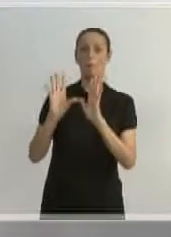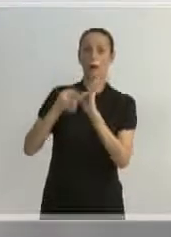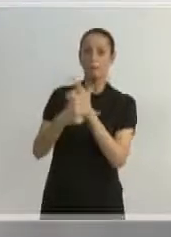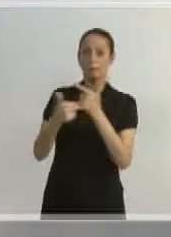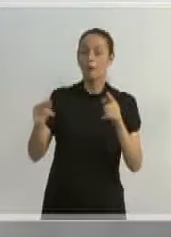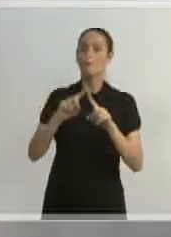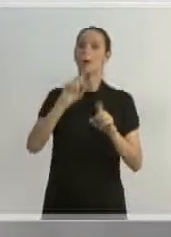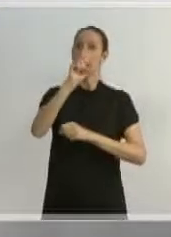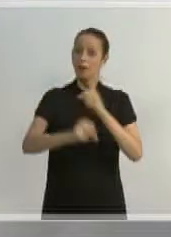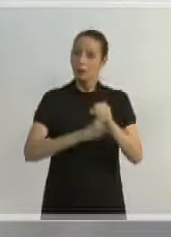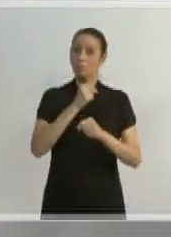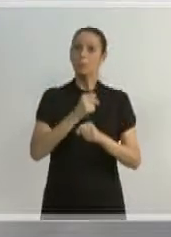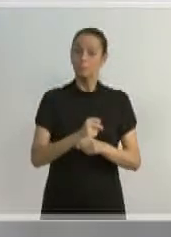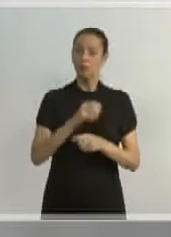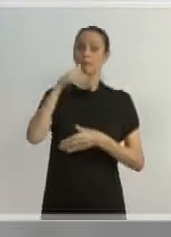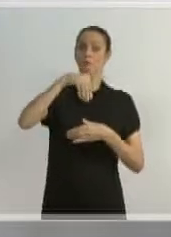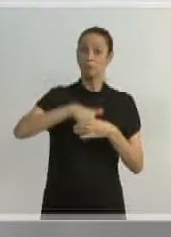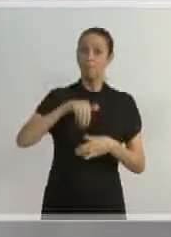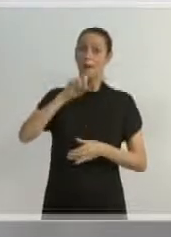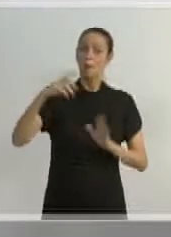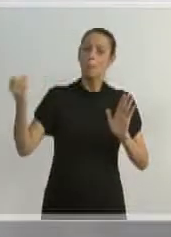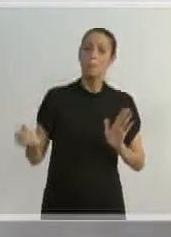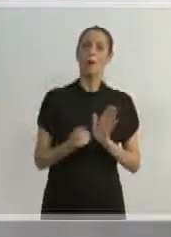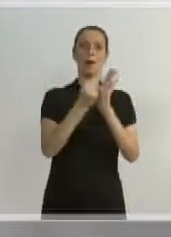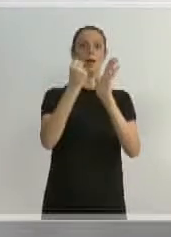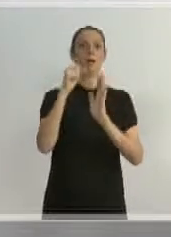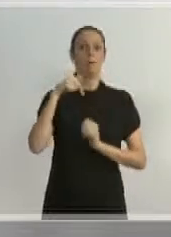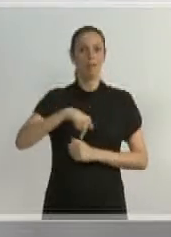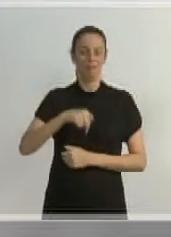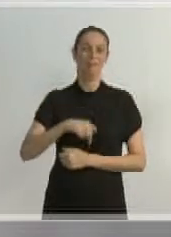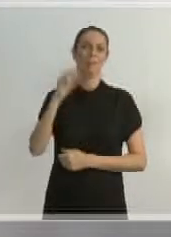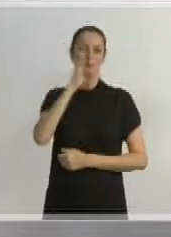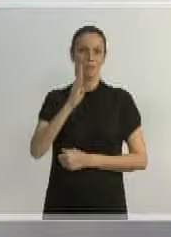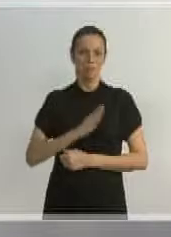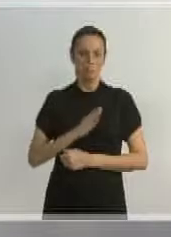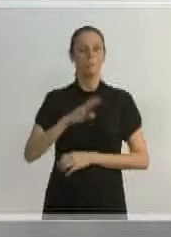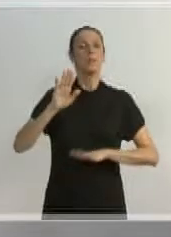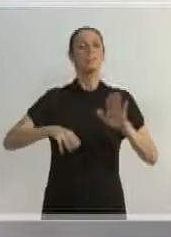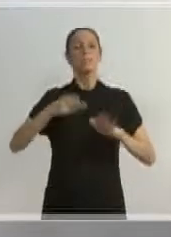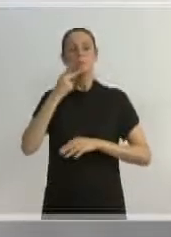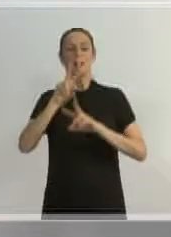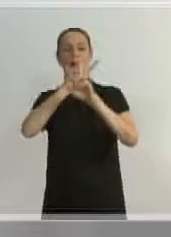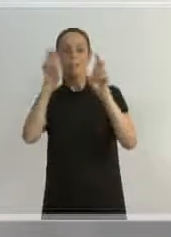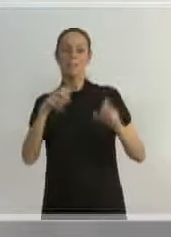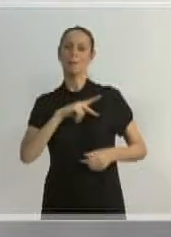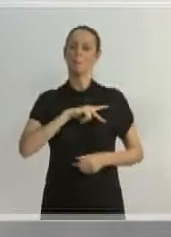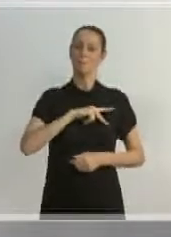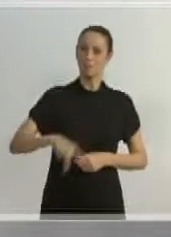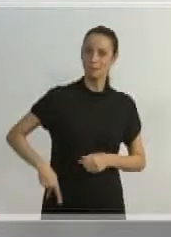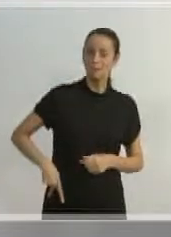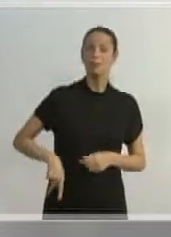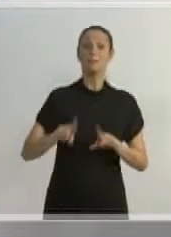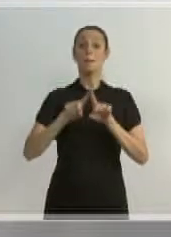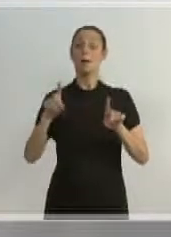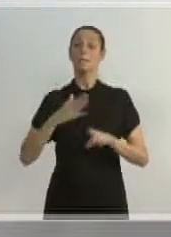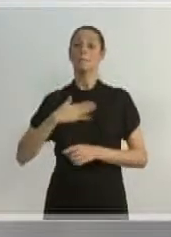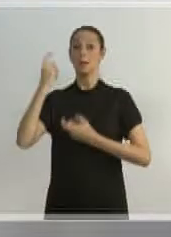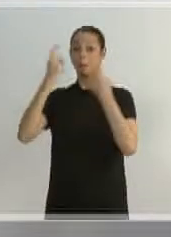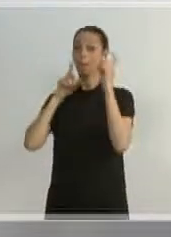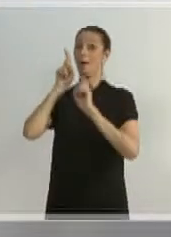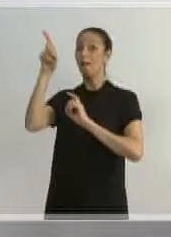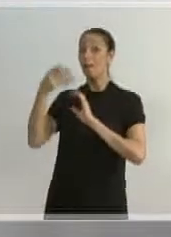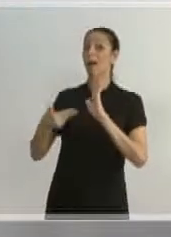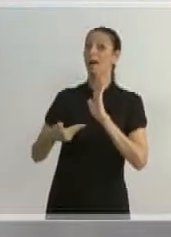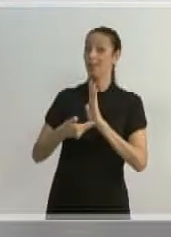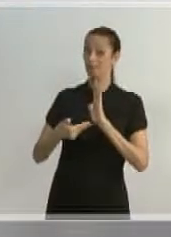do ano que vem é um marco decisivo no Brasil. Enquanto a gente fala muito, às vezes, discutindo questão presidencial, sobretudo, a minha preocupação é com o Congresso Nacional,